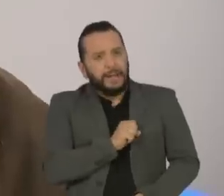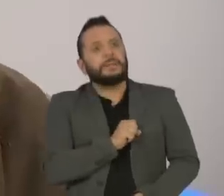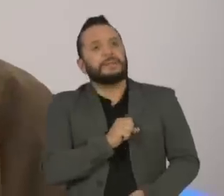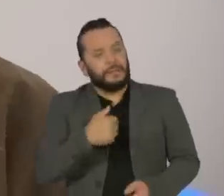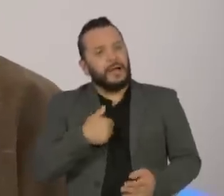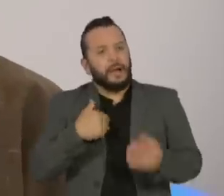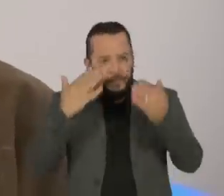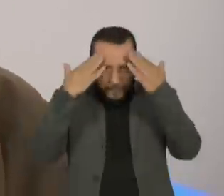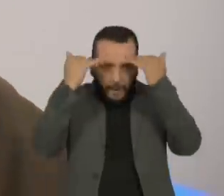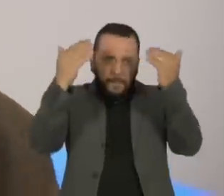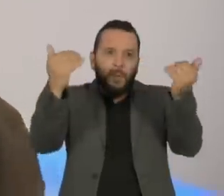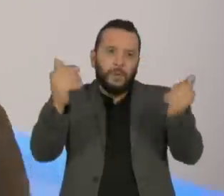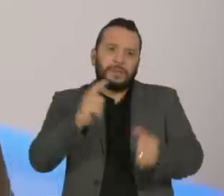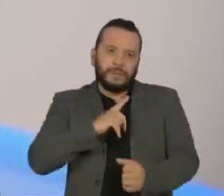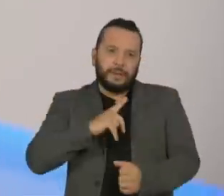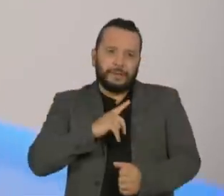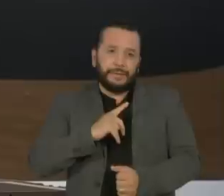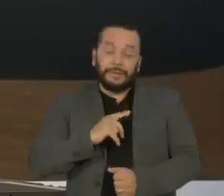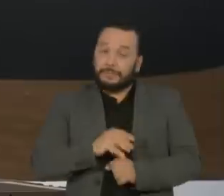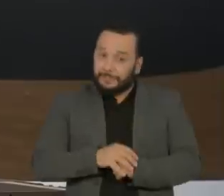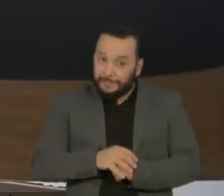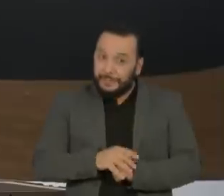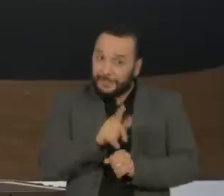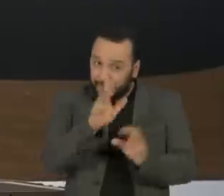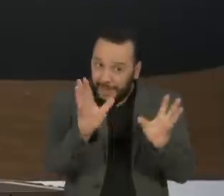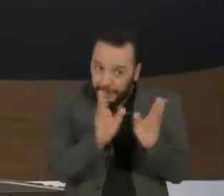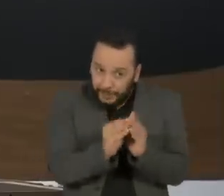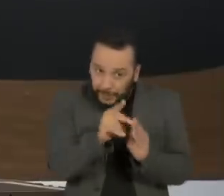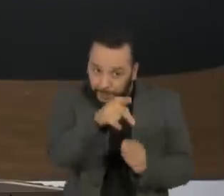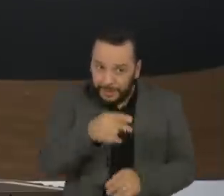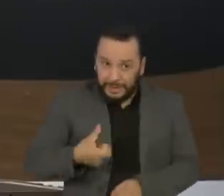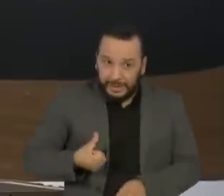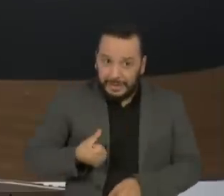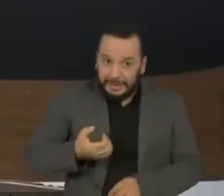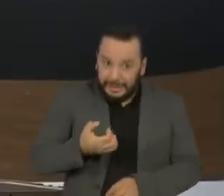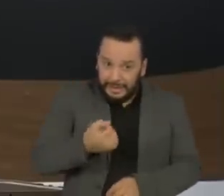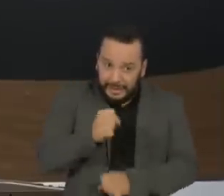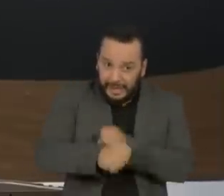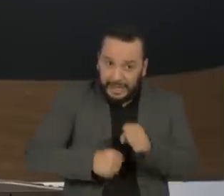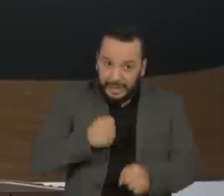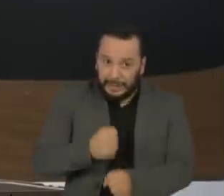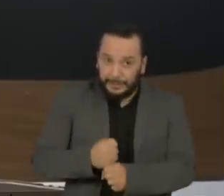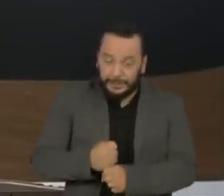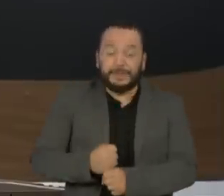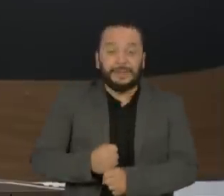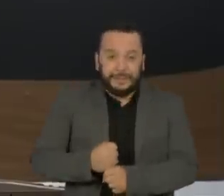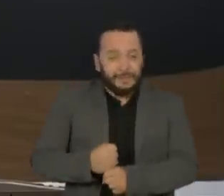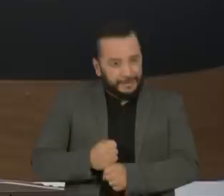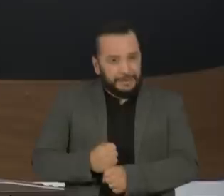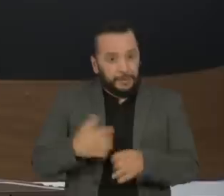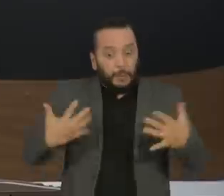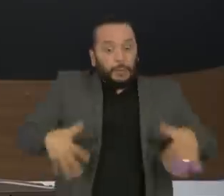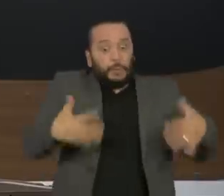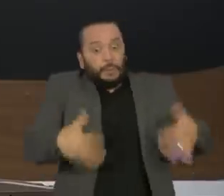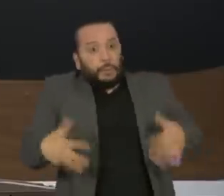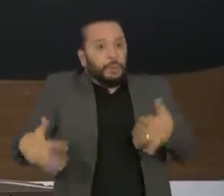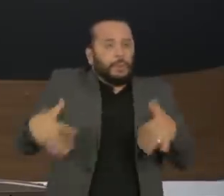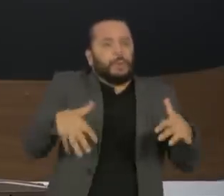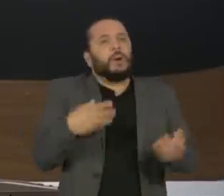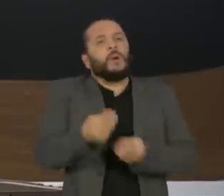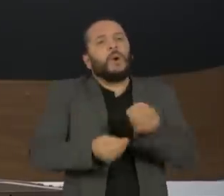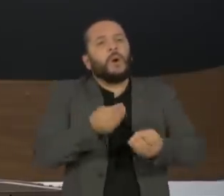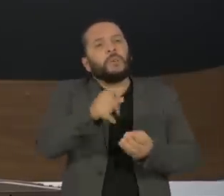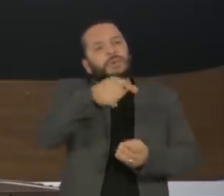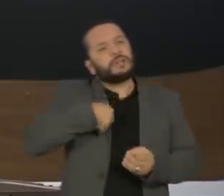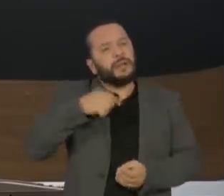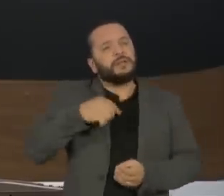popular. Você acha que esse trecho resume os 60 anos a mil e como você faz uma retrospectiva